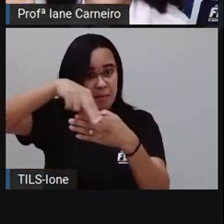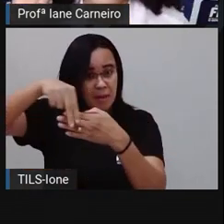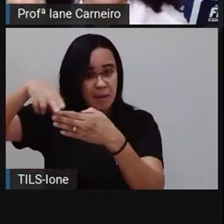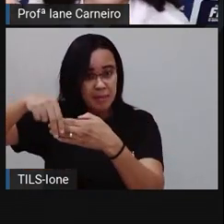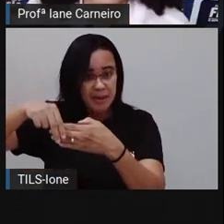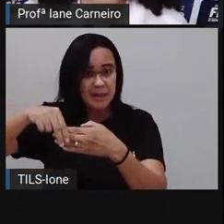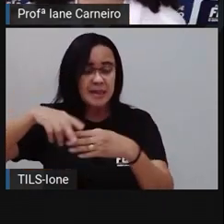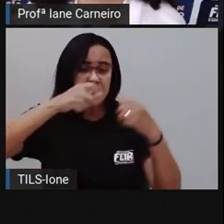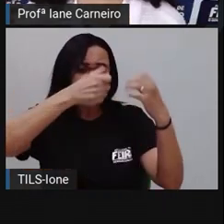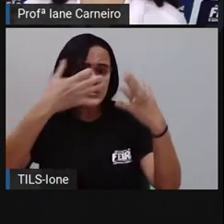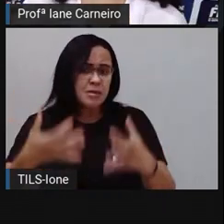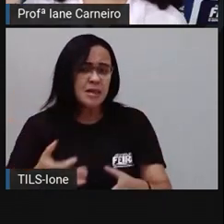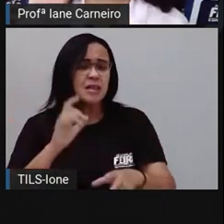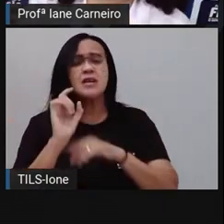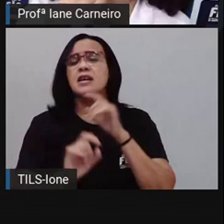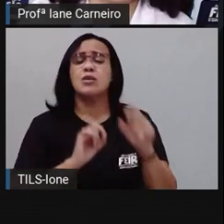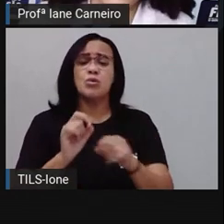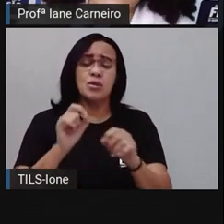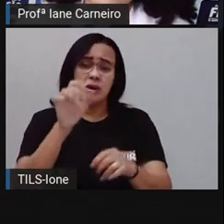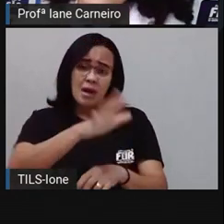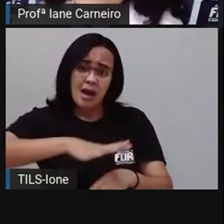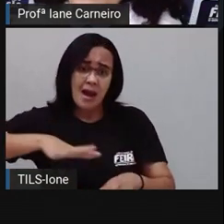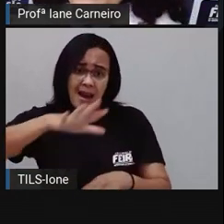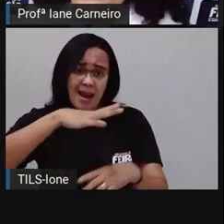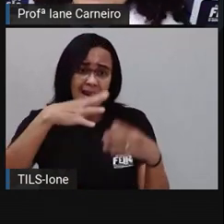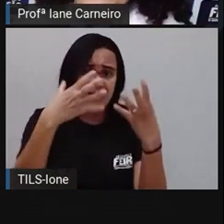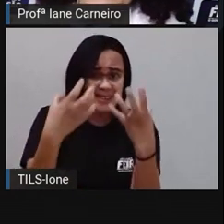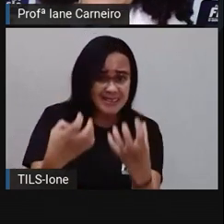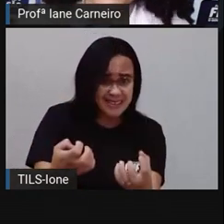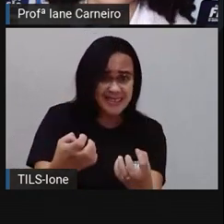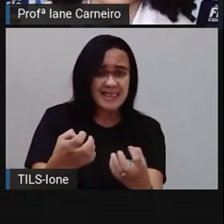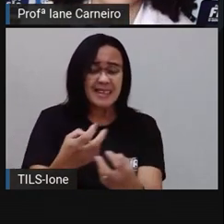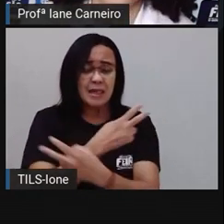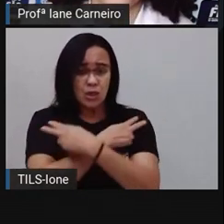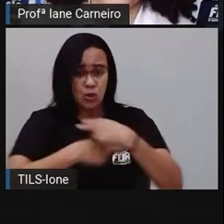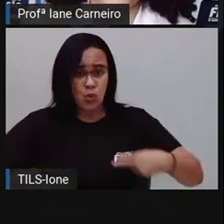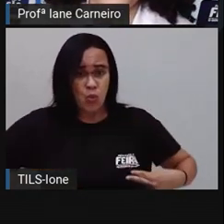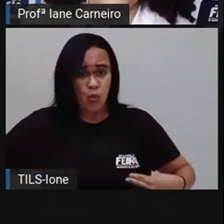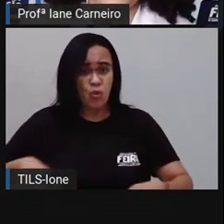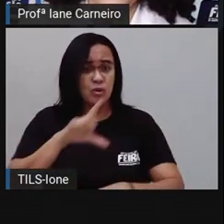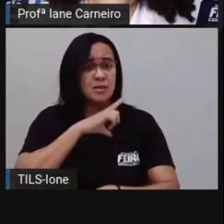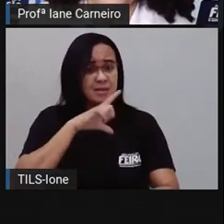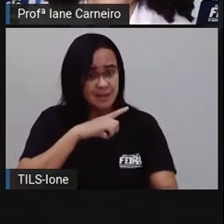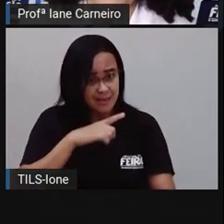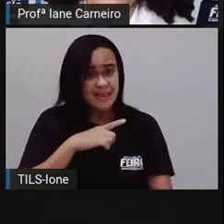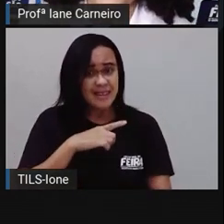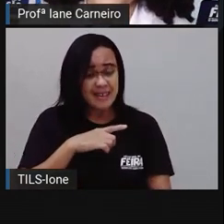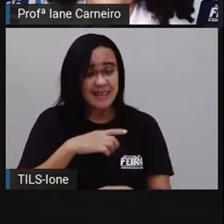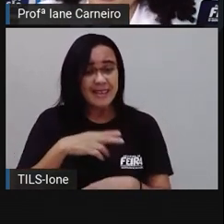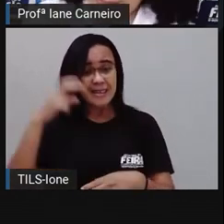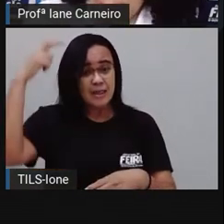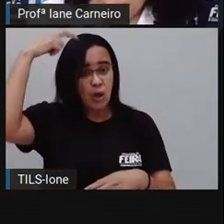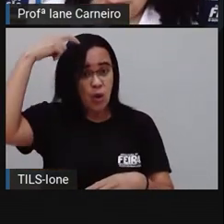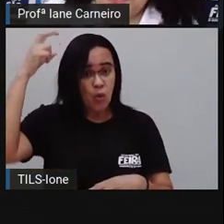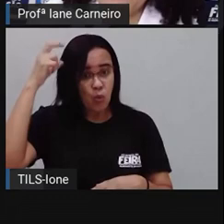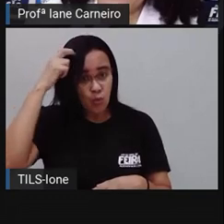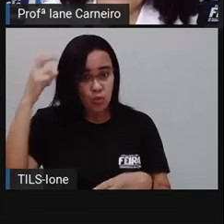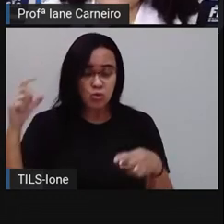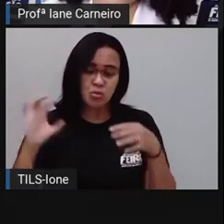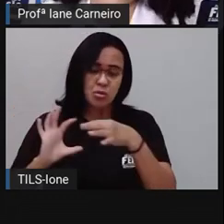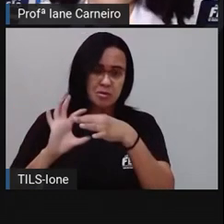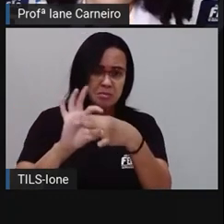esse tipo de gênero está tão ligado à nossa cultura, né? Então, aqui a Pró trouxe uma imagem de um cordel.